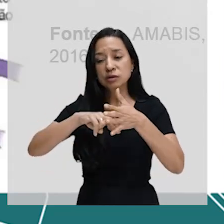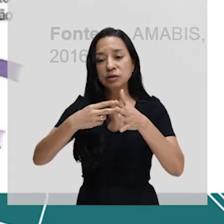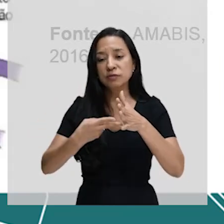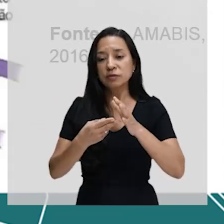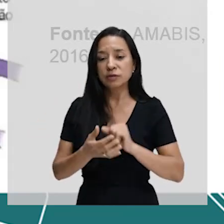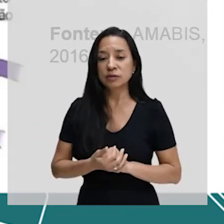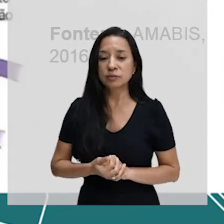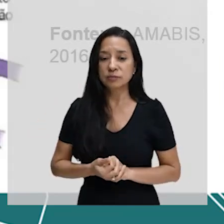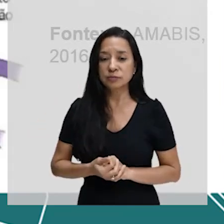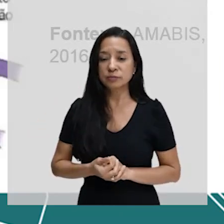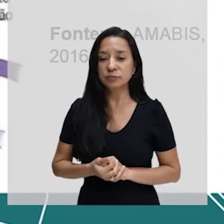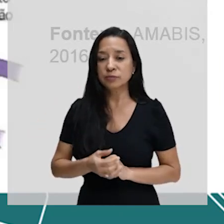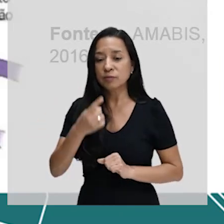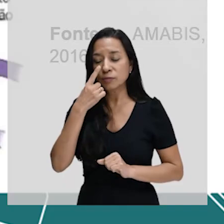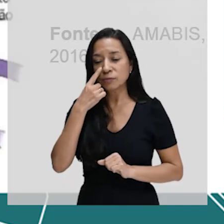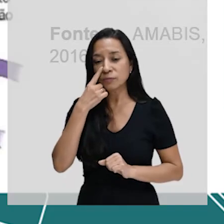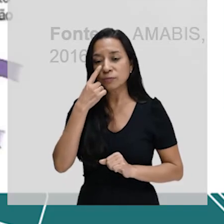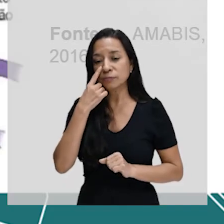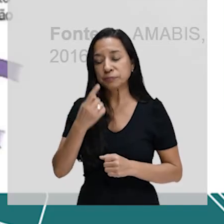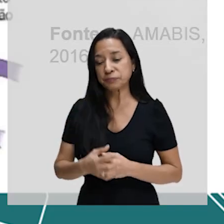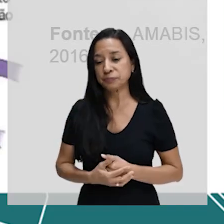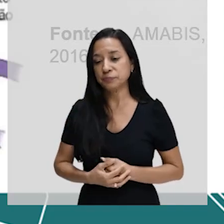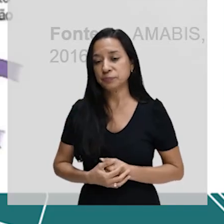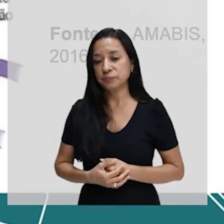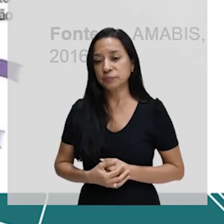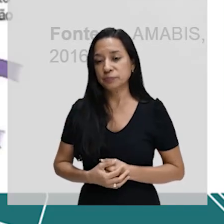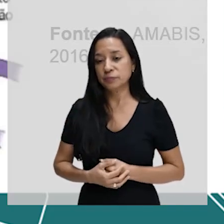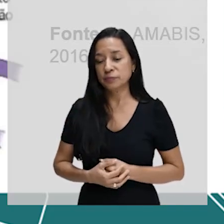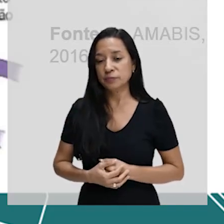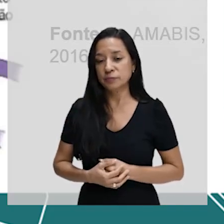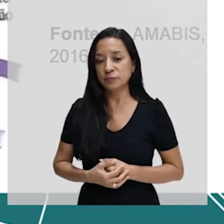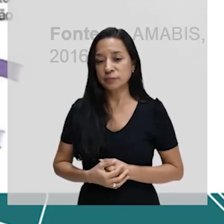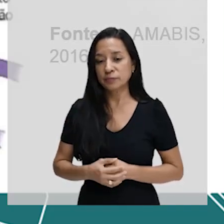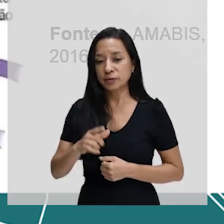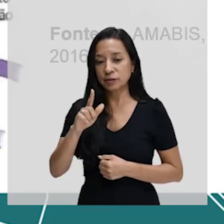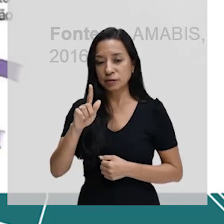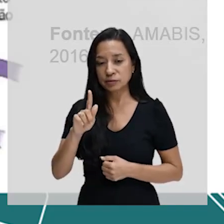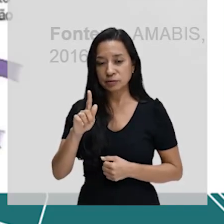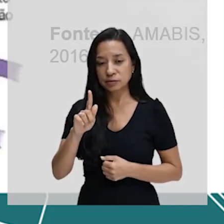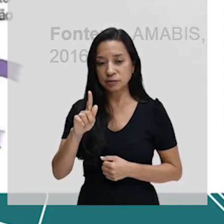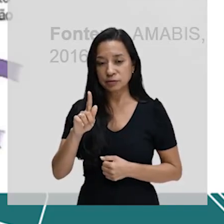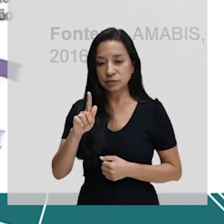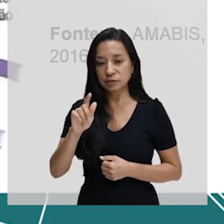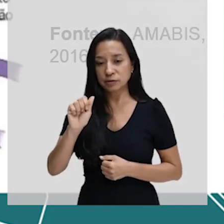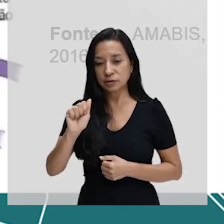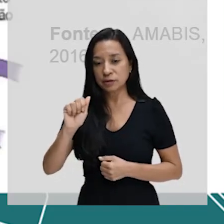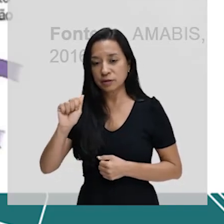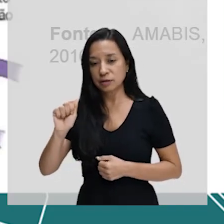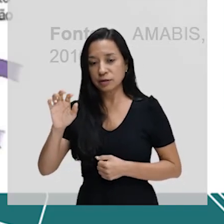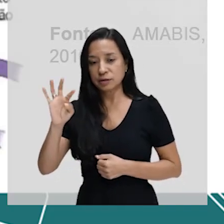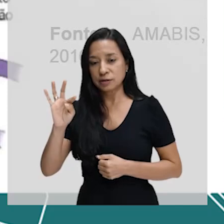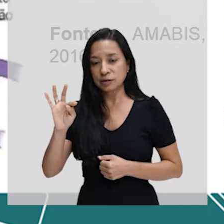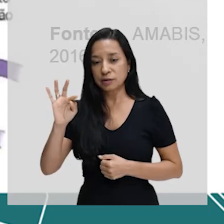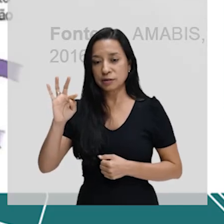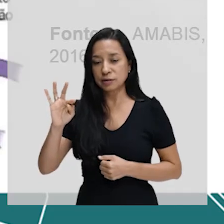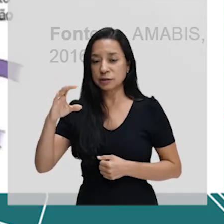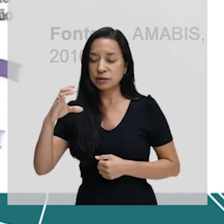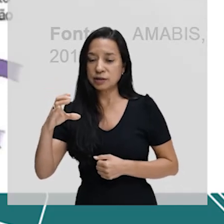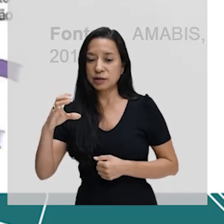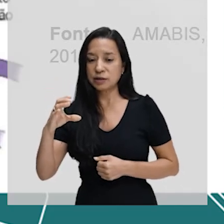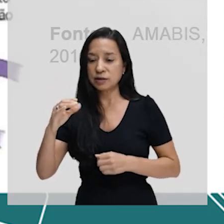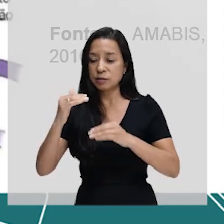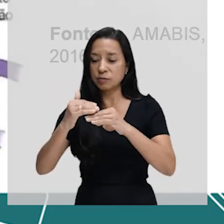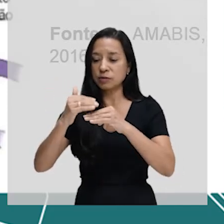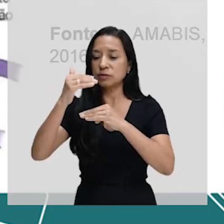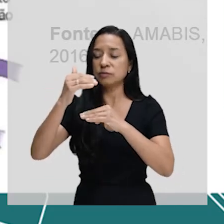Vamos lá. Está vendo essa sequência de GATTC? GATTC. Olha aqui, na parte de cima eu tenho